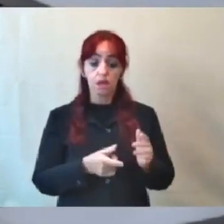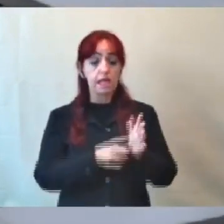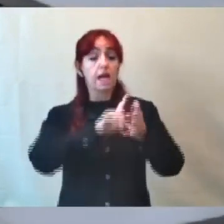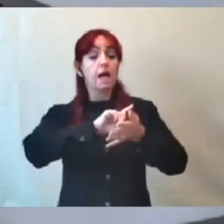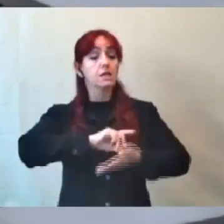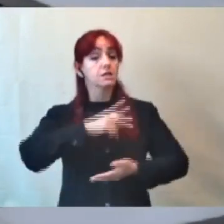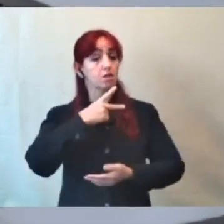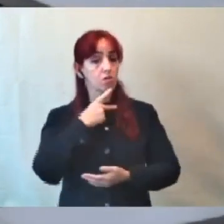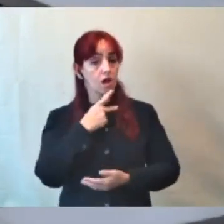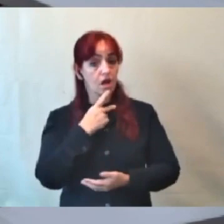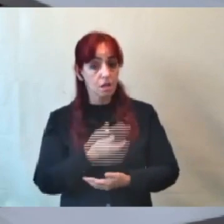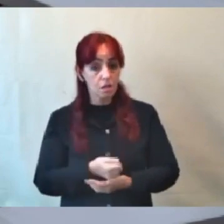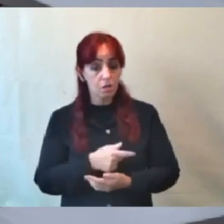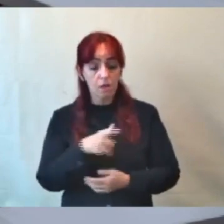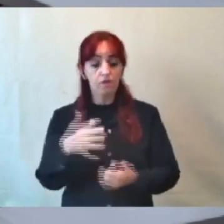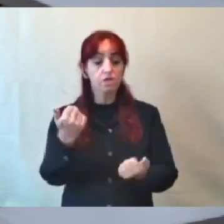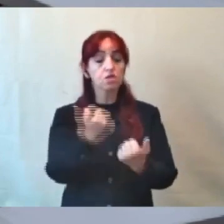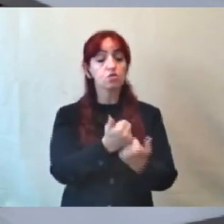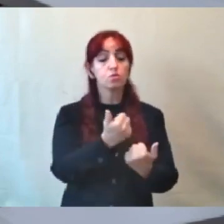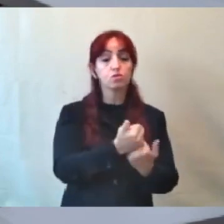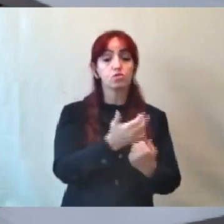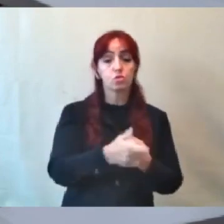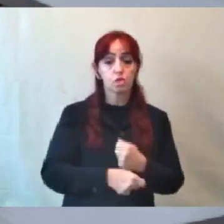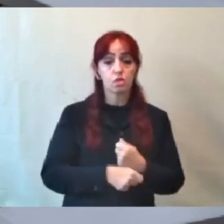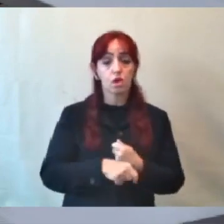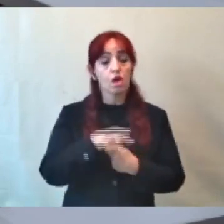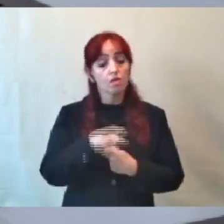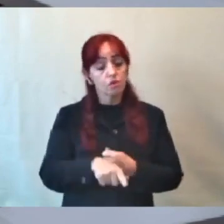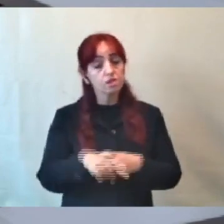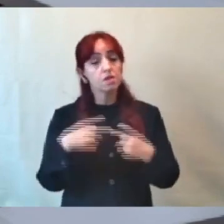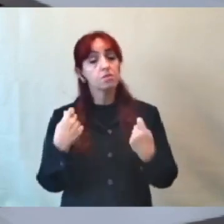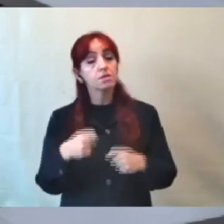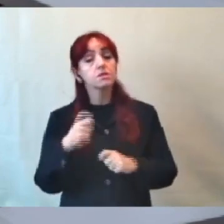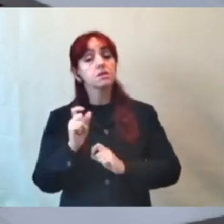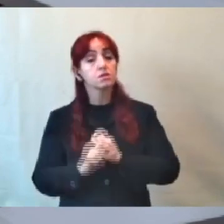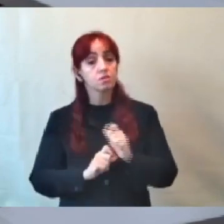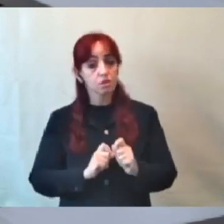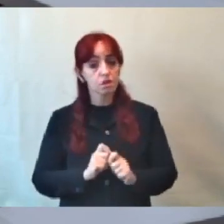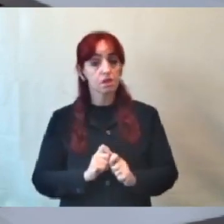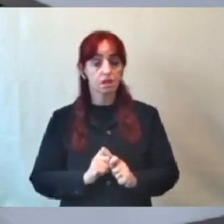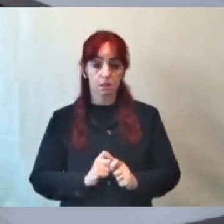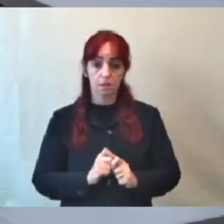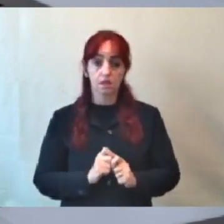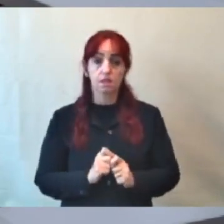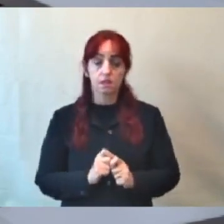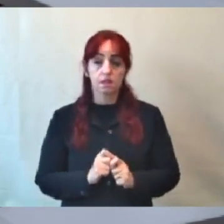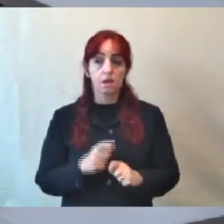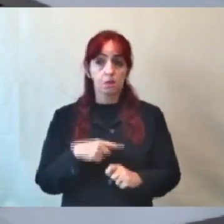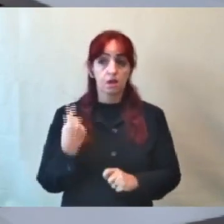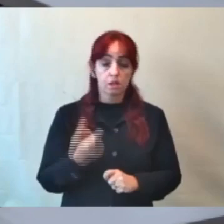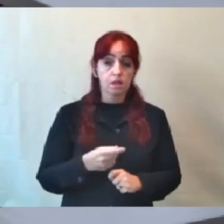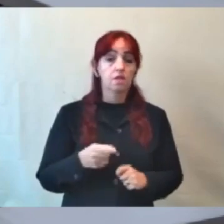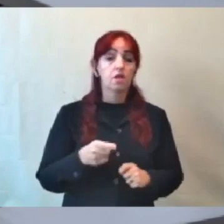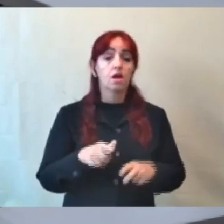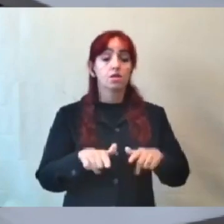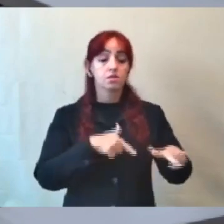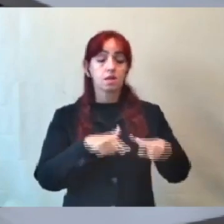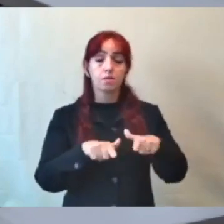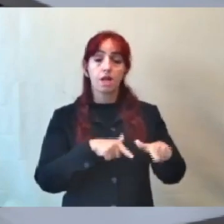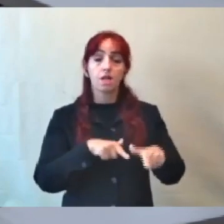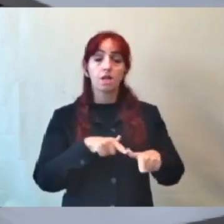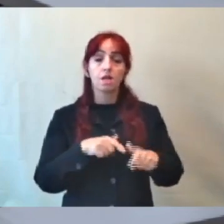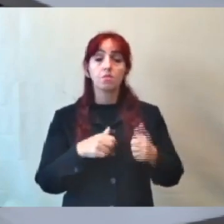senhor assumiu no lugar dele, o senhor deve o trabalho que nós fizemos na época para ajudar a eleger o prefeito.